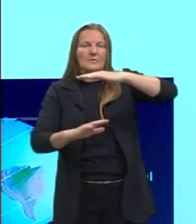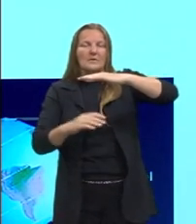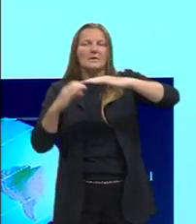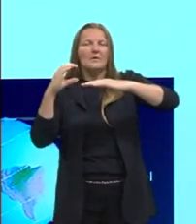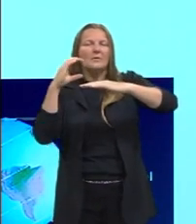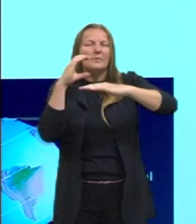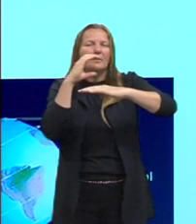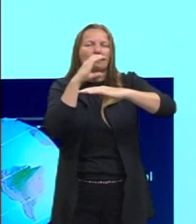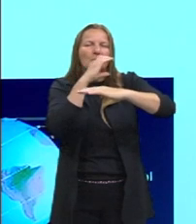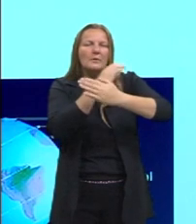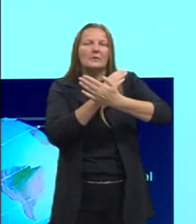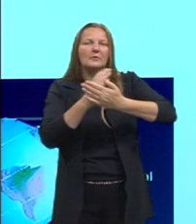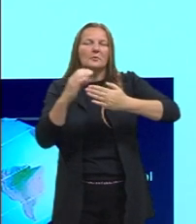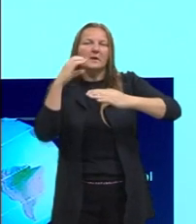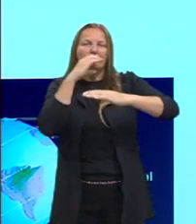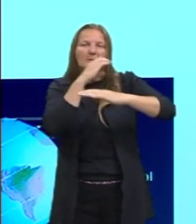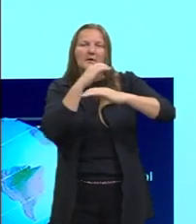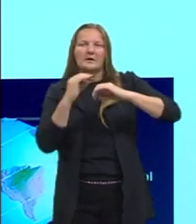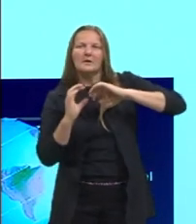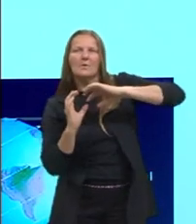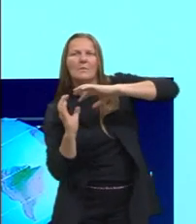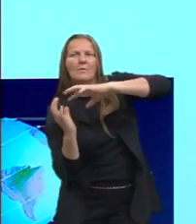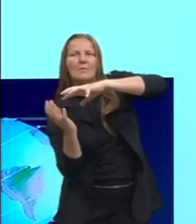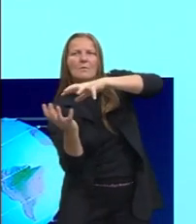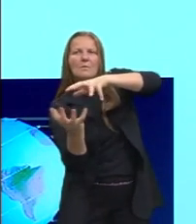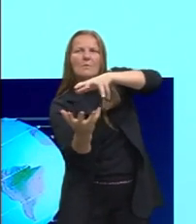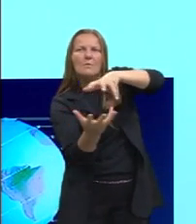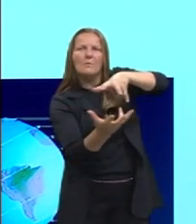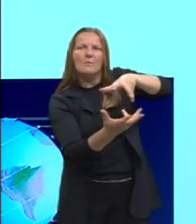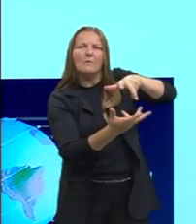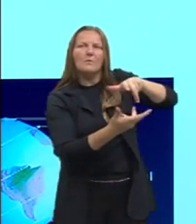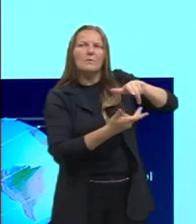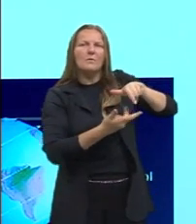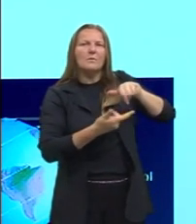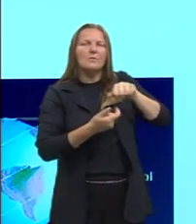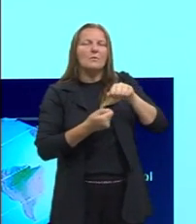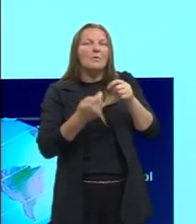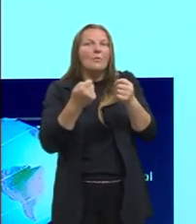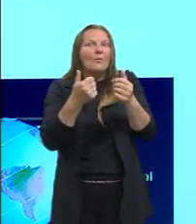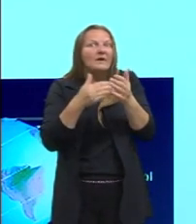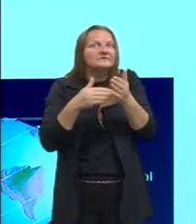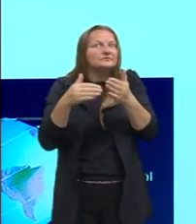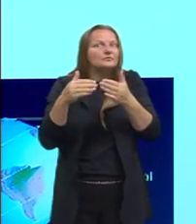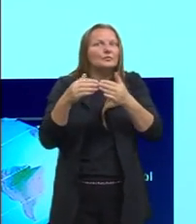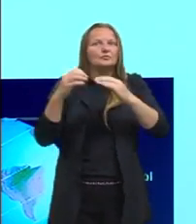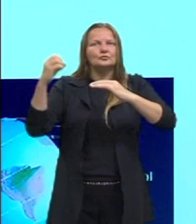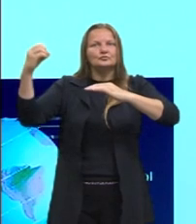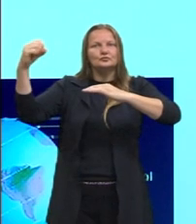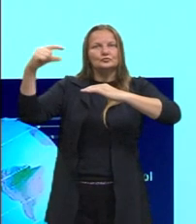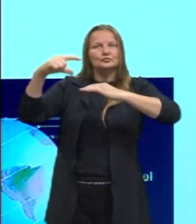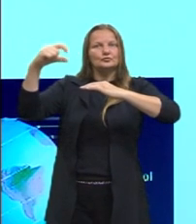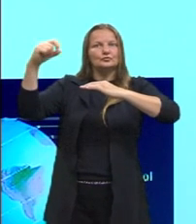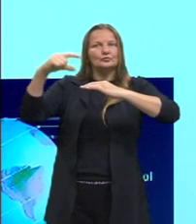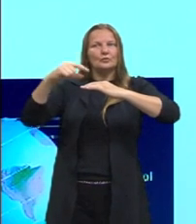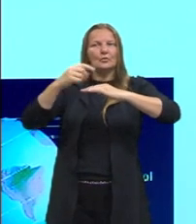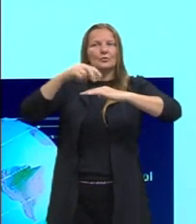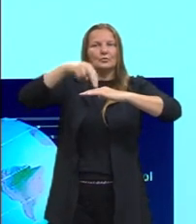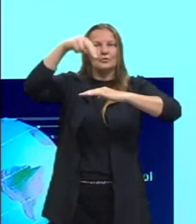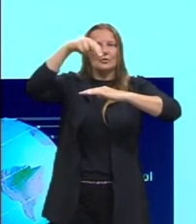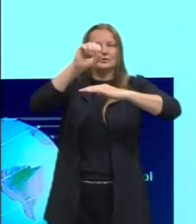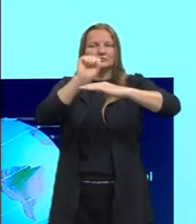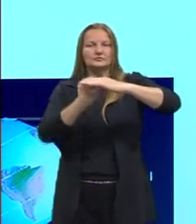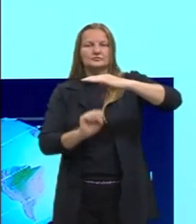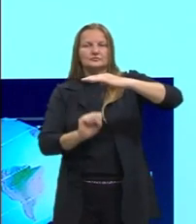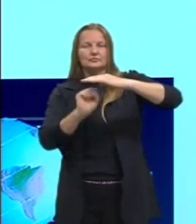Notem que o globo inteiro está sendo iluminado aí quase que perfeitamente, o polo norte e o polo sul estão recebendo a mesma